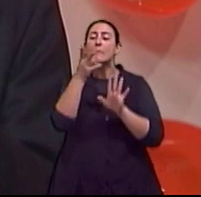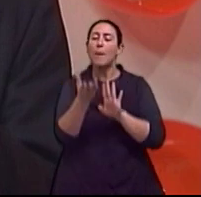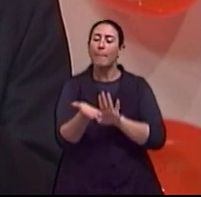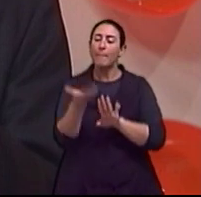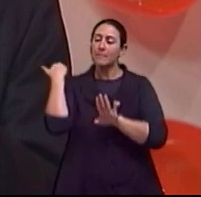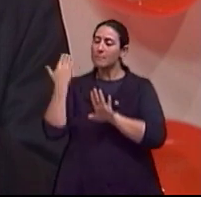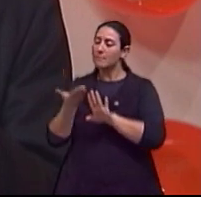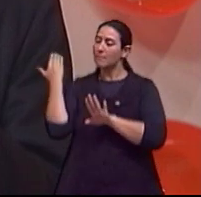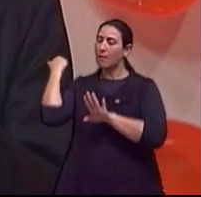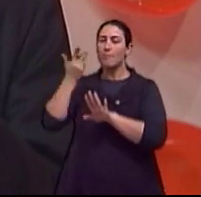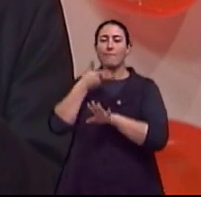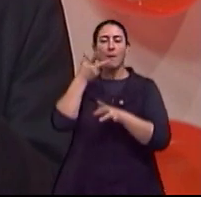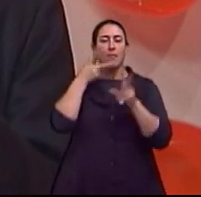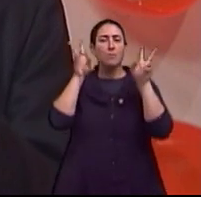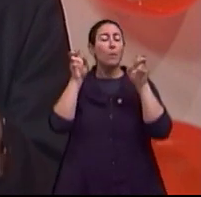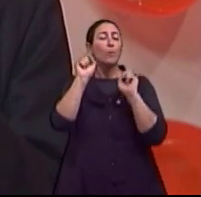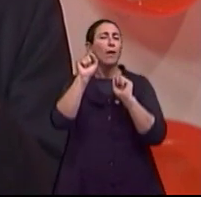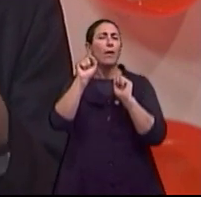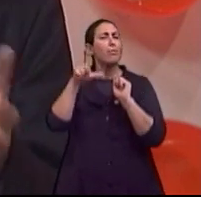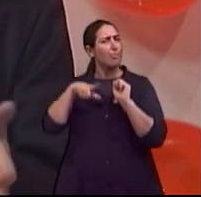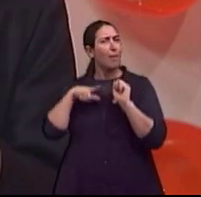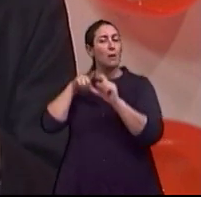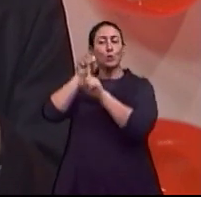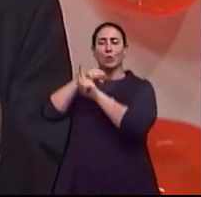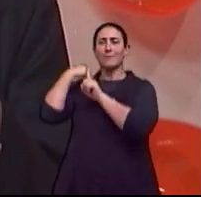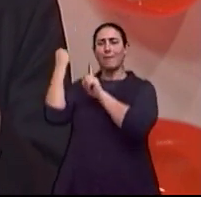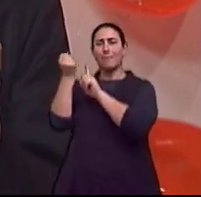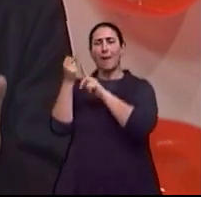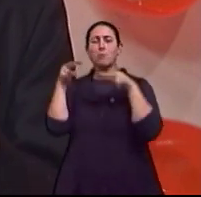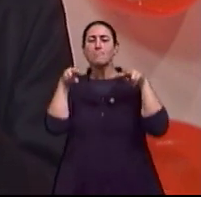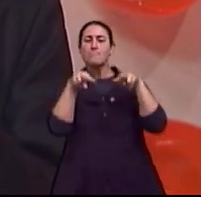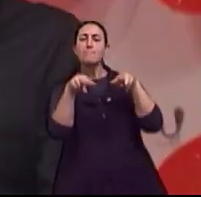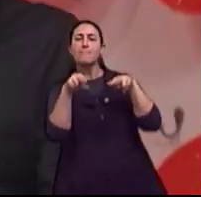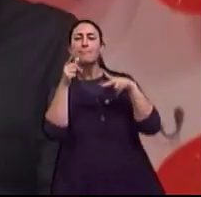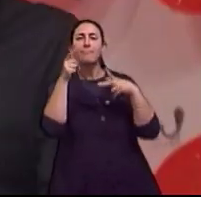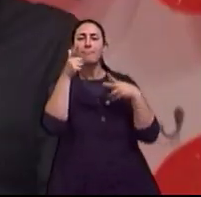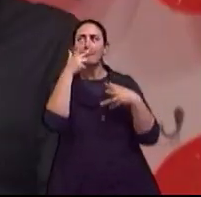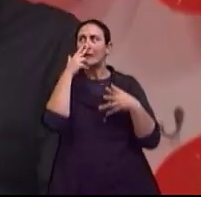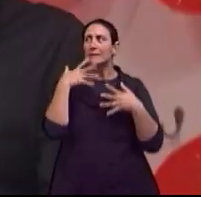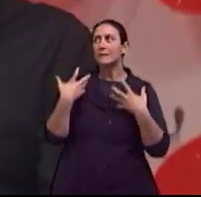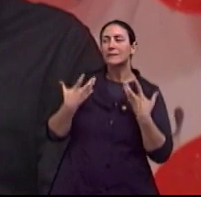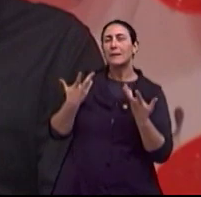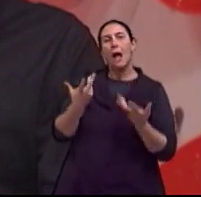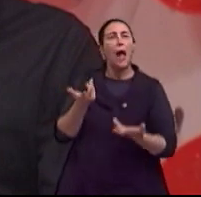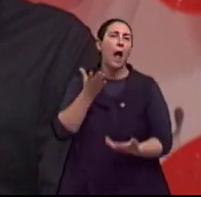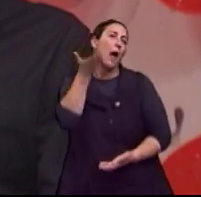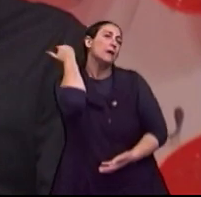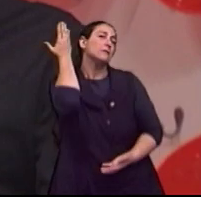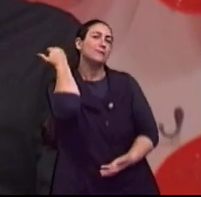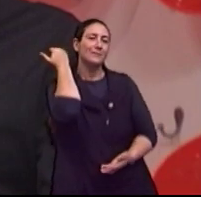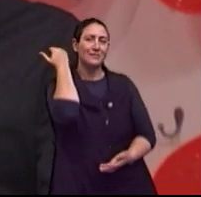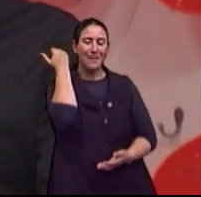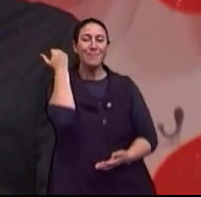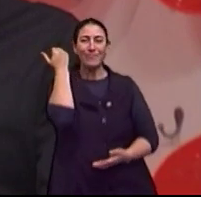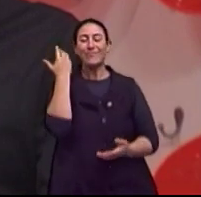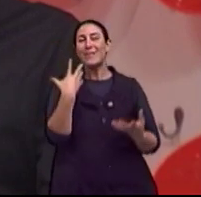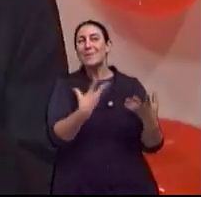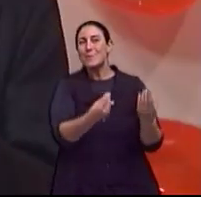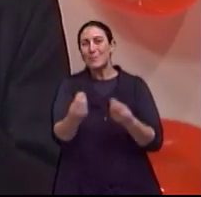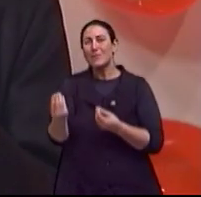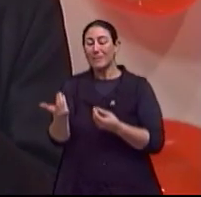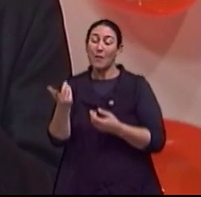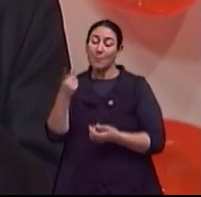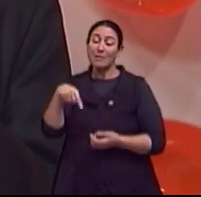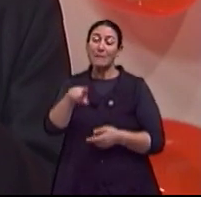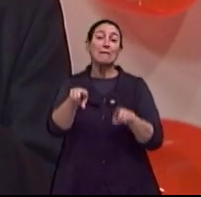um certo controle social e que agora a gente está alterando isso. Esse é o momento, também pós